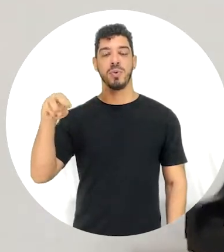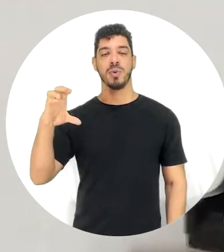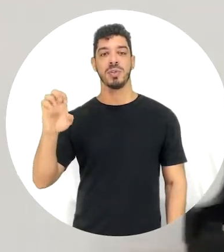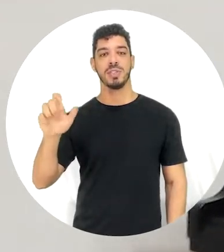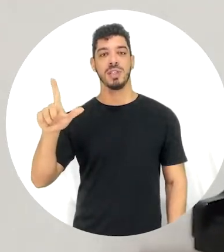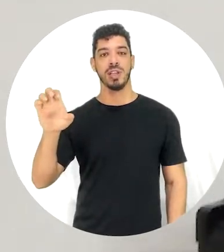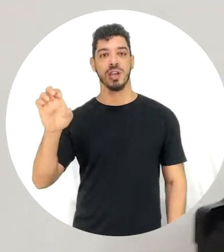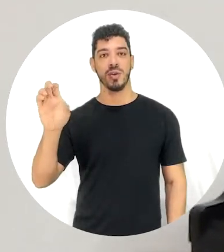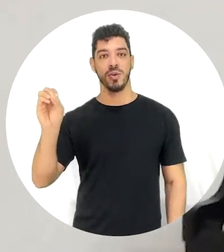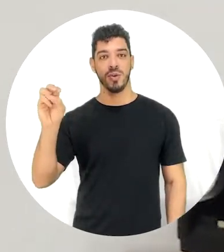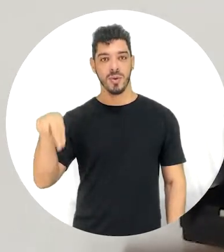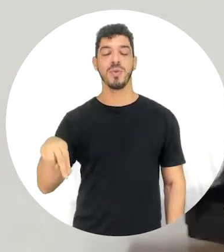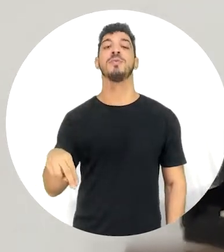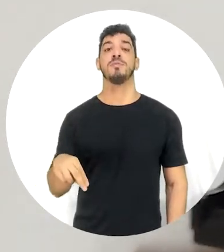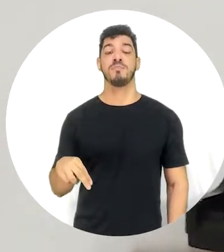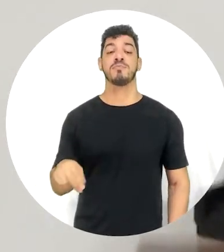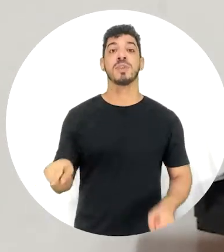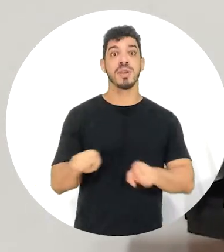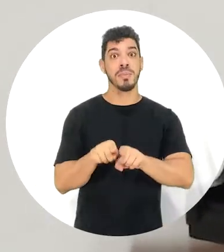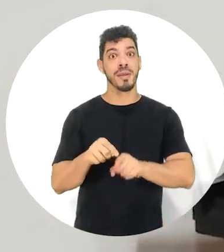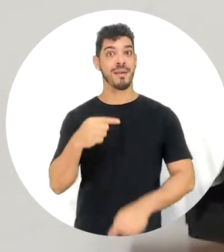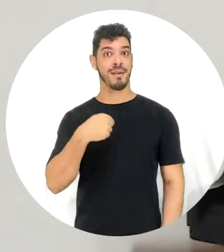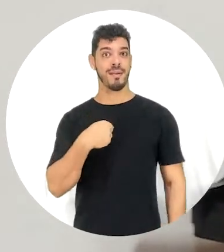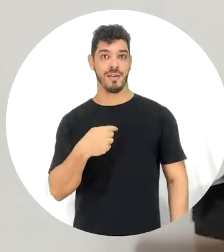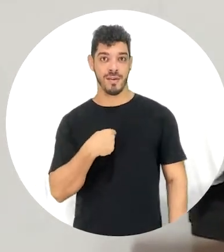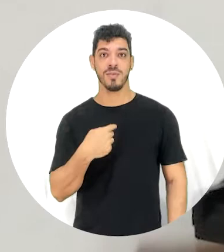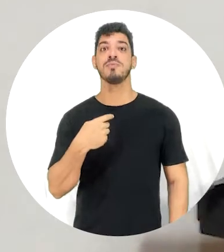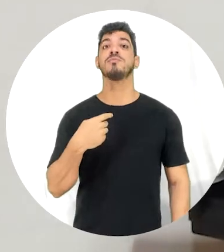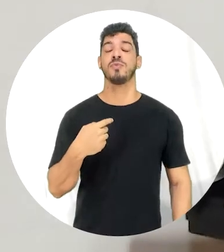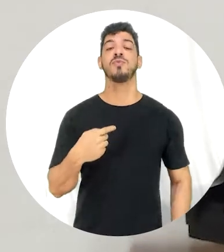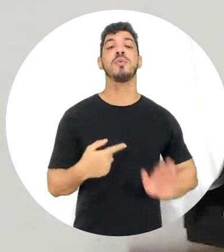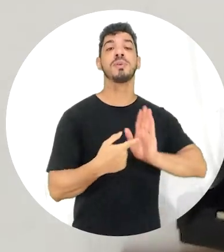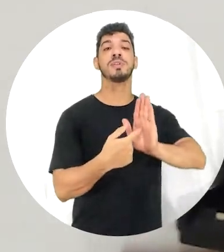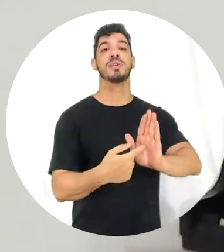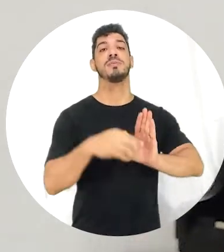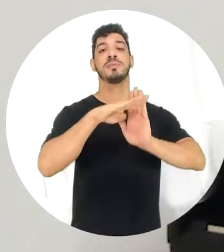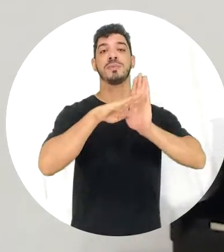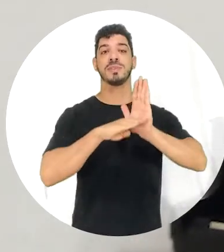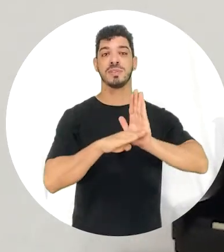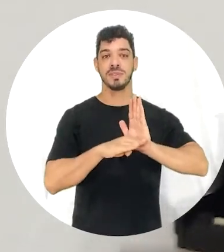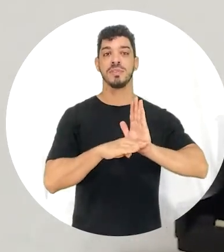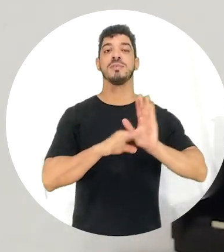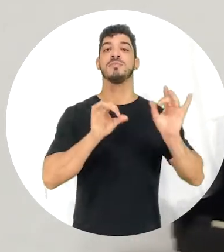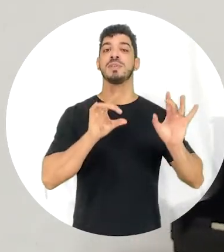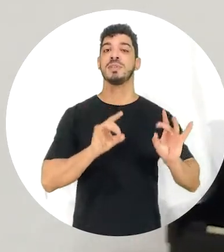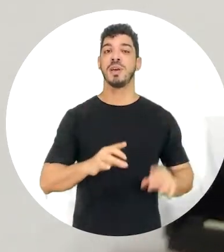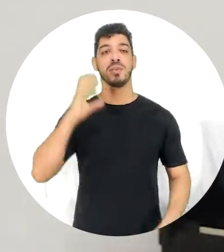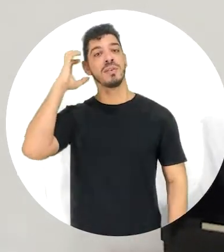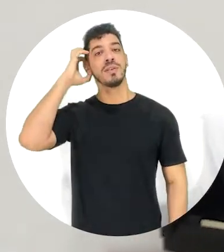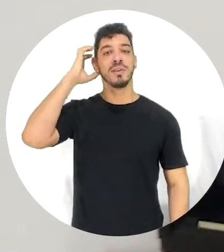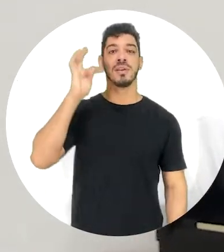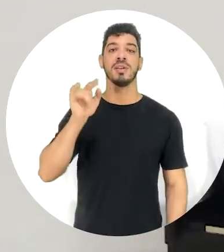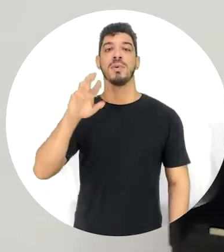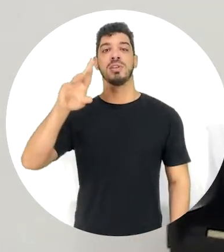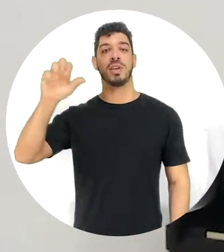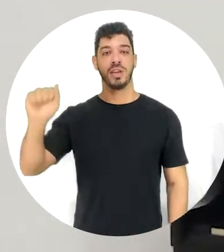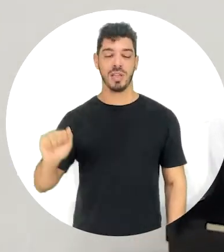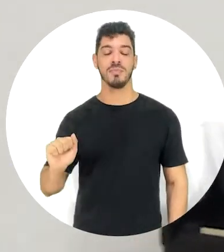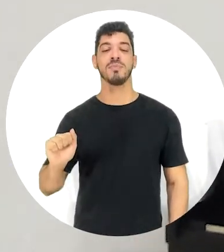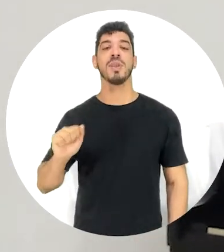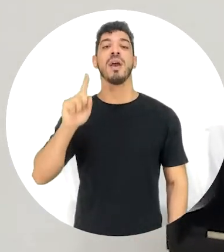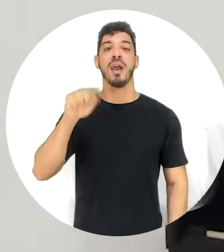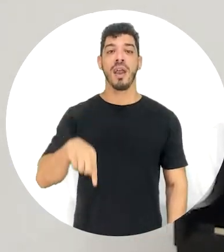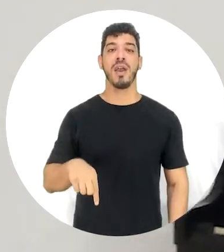10 da noite, eu vou apresentar o programa Espaço Cultural na Rádio Tabajara. Vai rolar homenagem ao Dia da Mulher Africana.